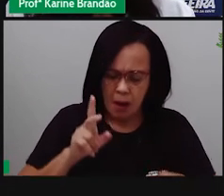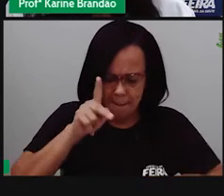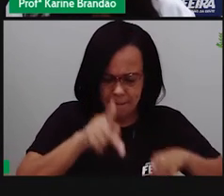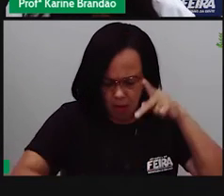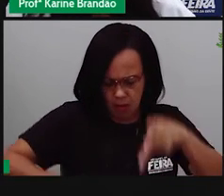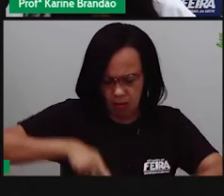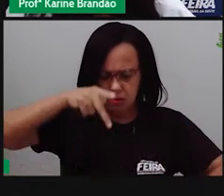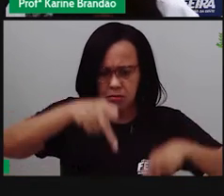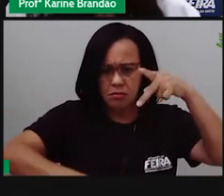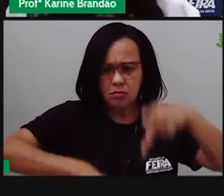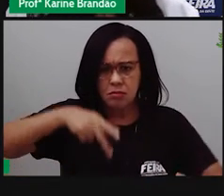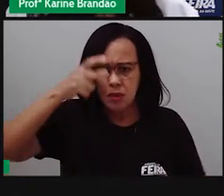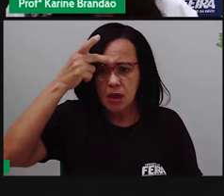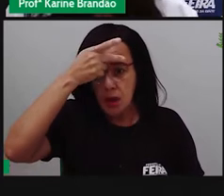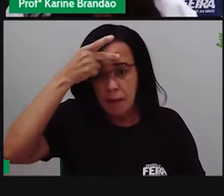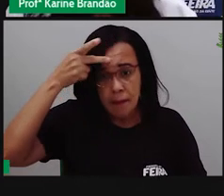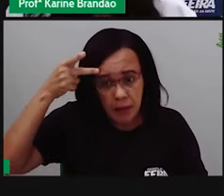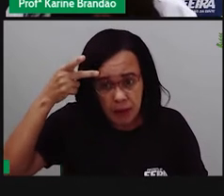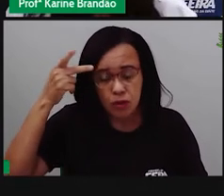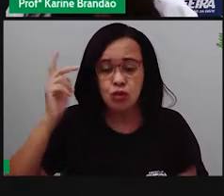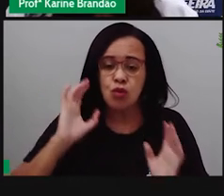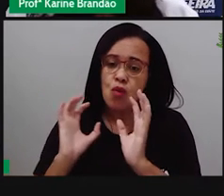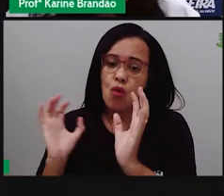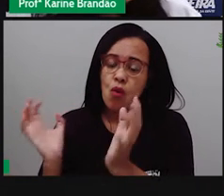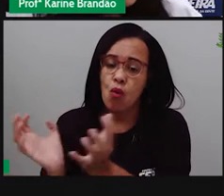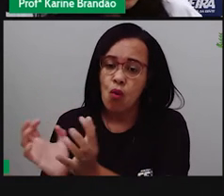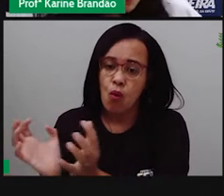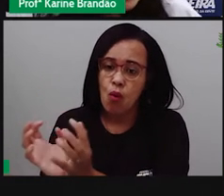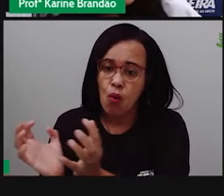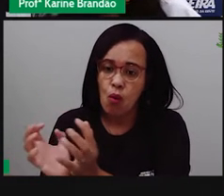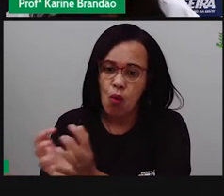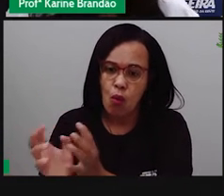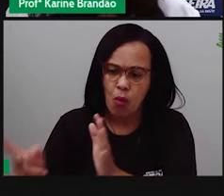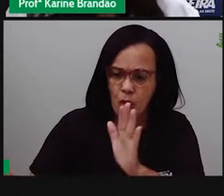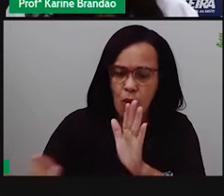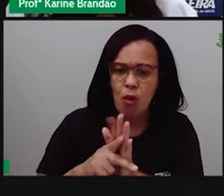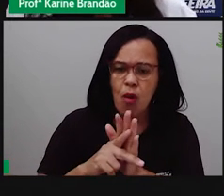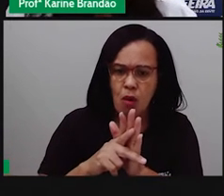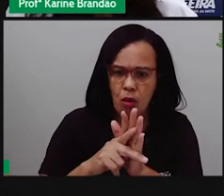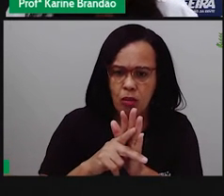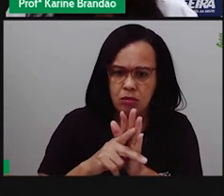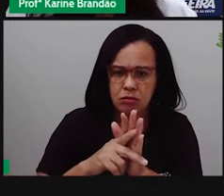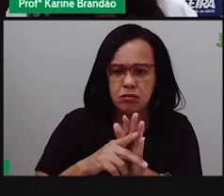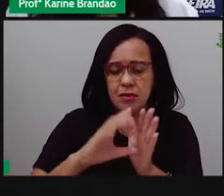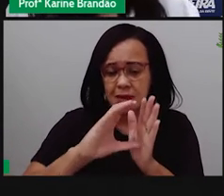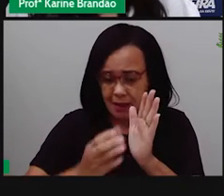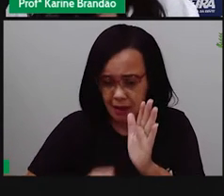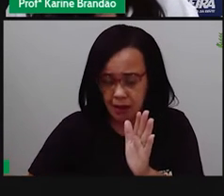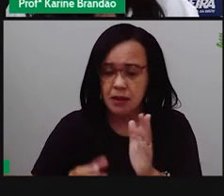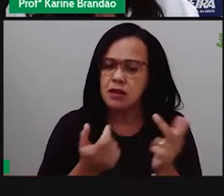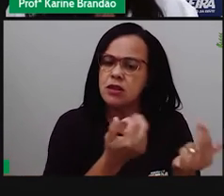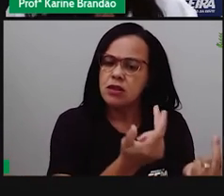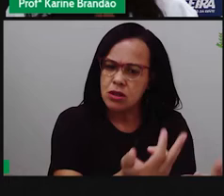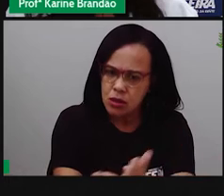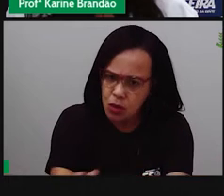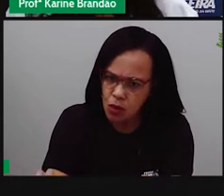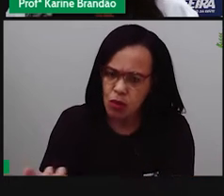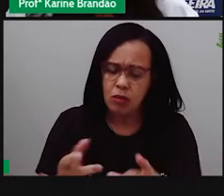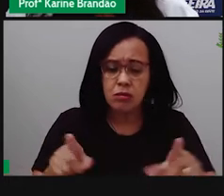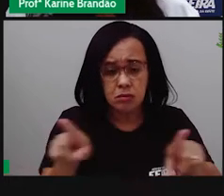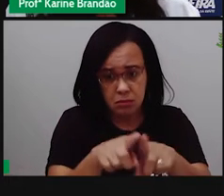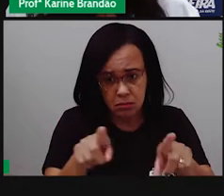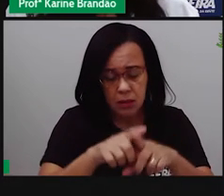Lembra lá o que é população? Um conjunto de indivíduos de uma mesma espécie, né, no mesmo ambiente. Que as